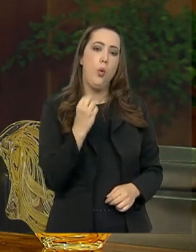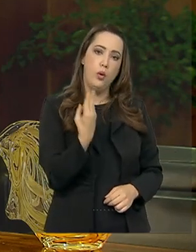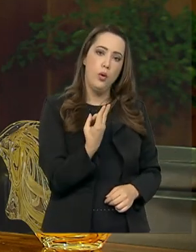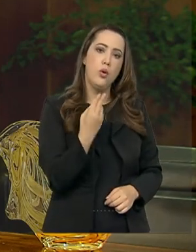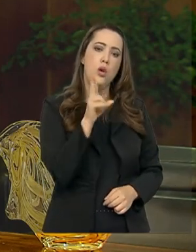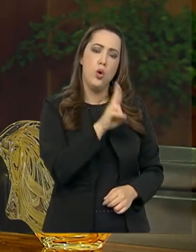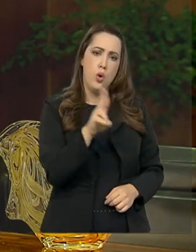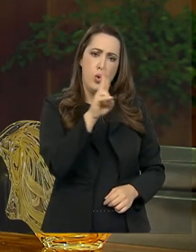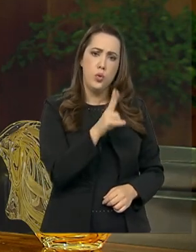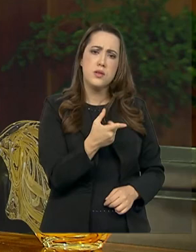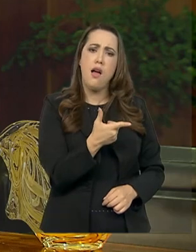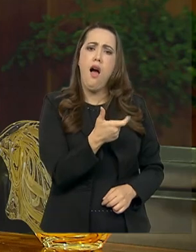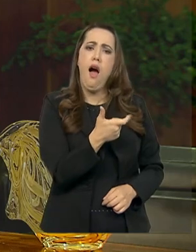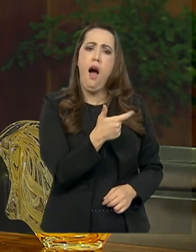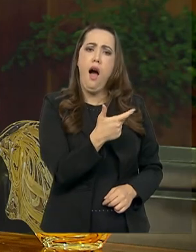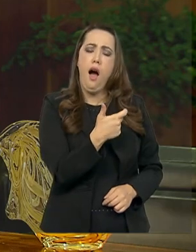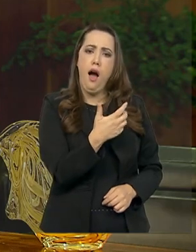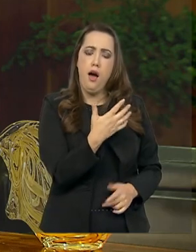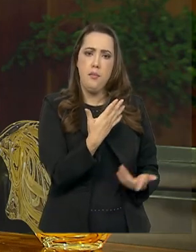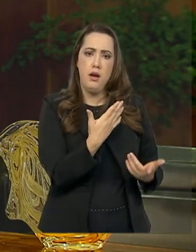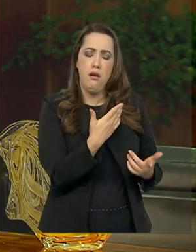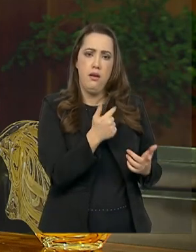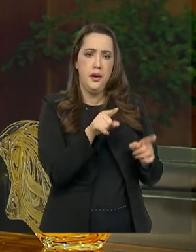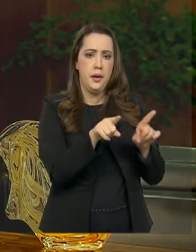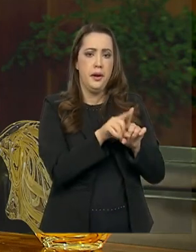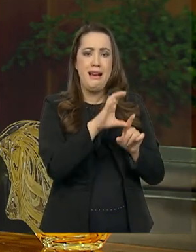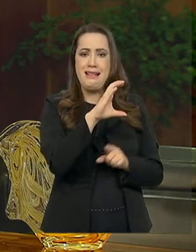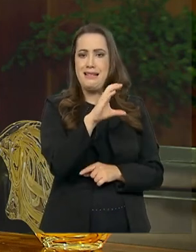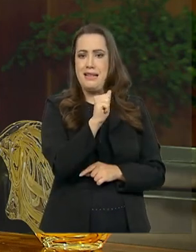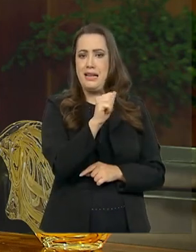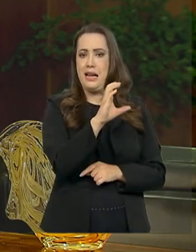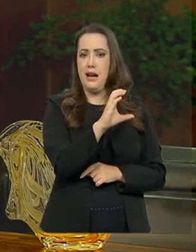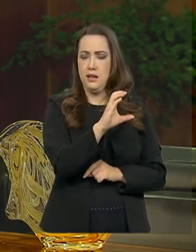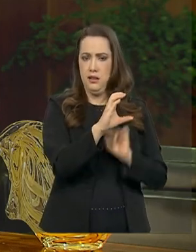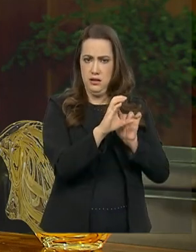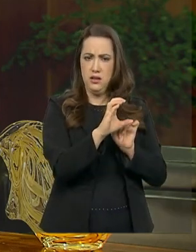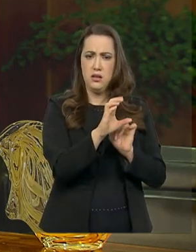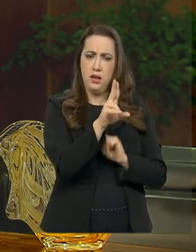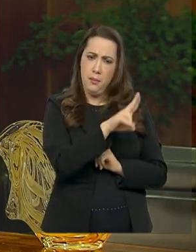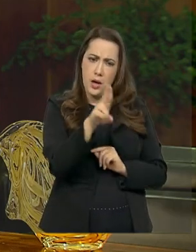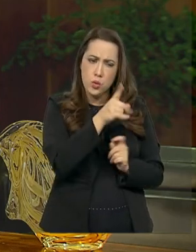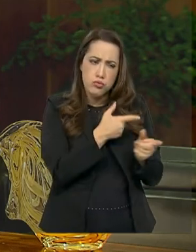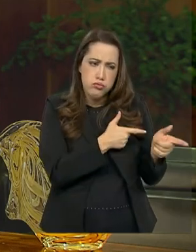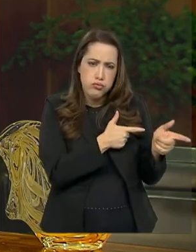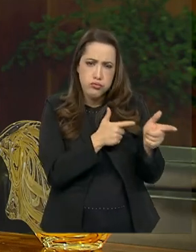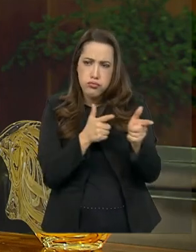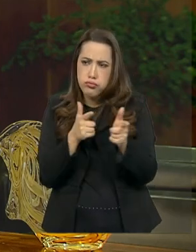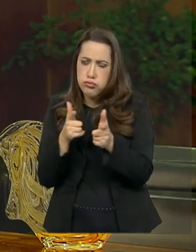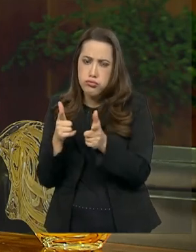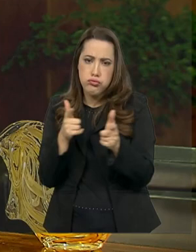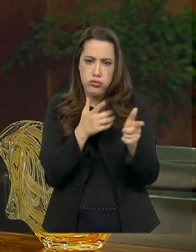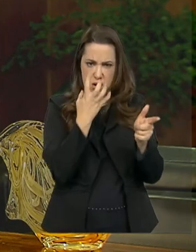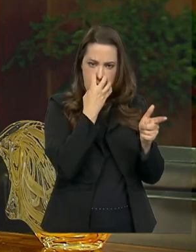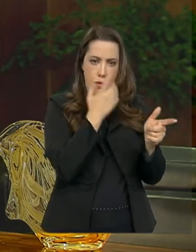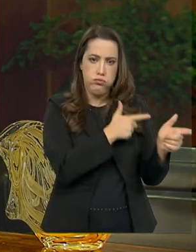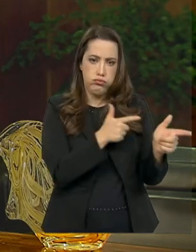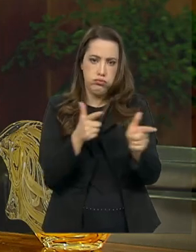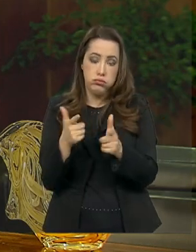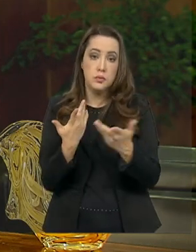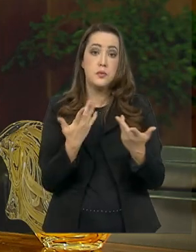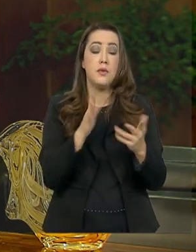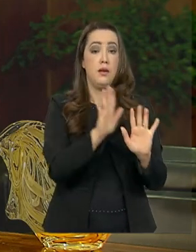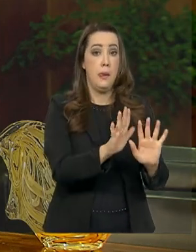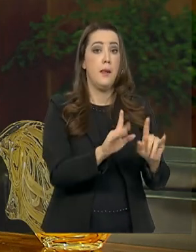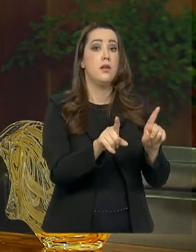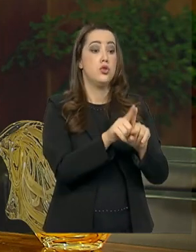Esse decreto do presidente foi muito questionado, tanto pela sociedade quanto pelos seus representantes no parlamento de forma legítima, como